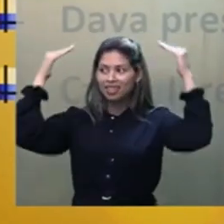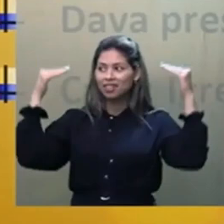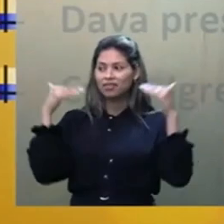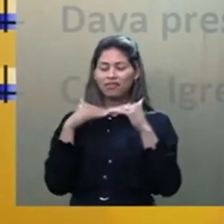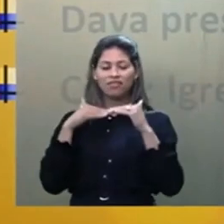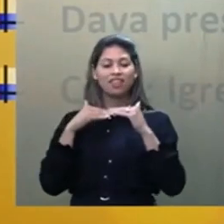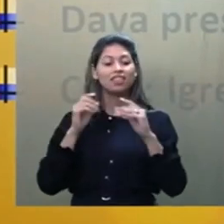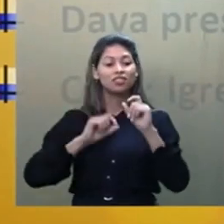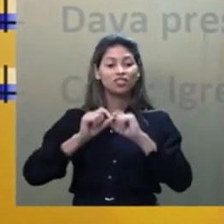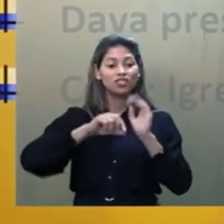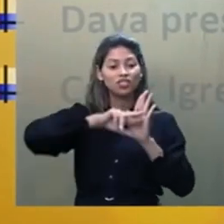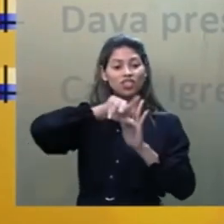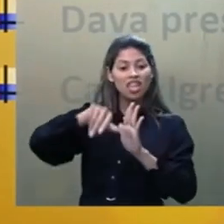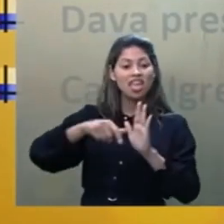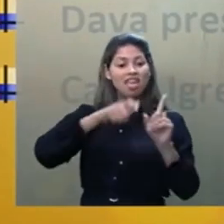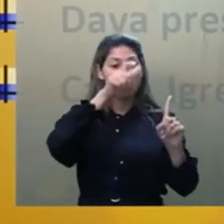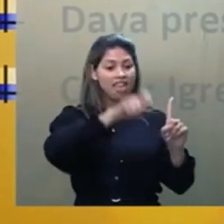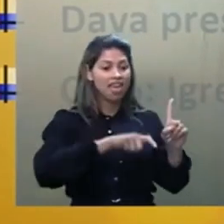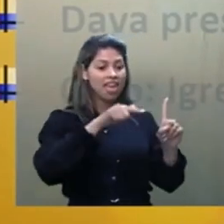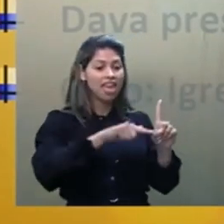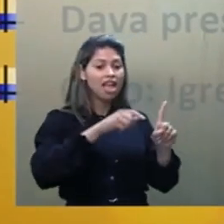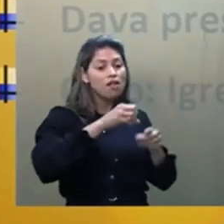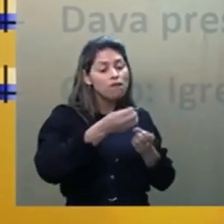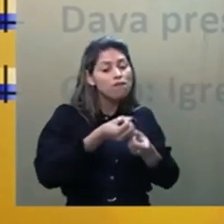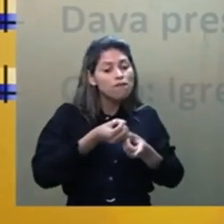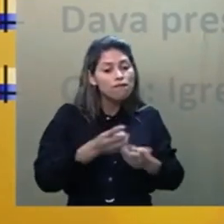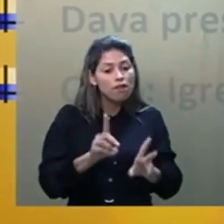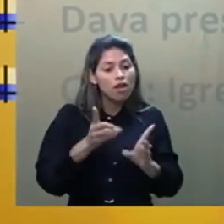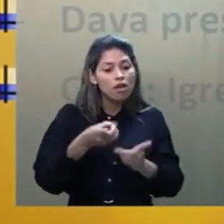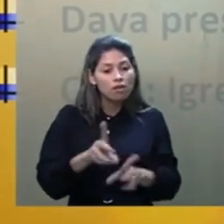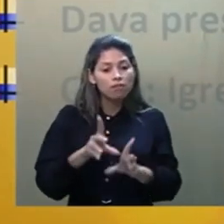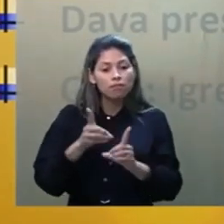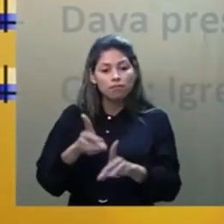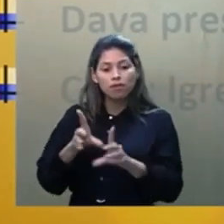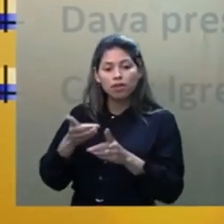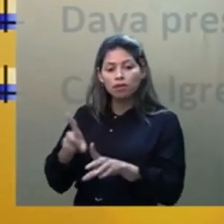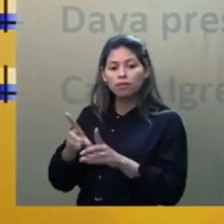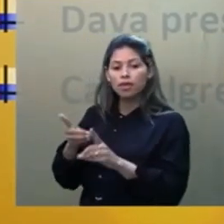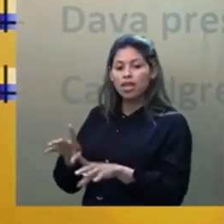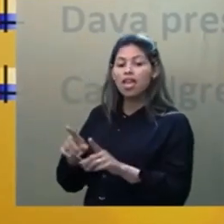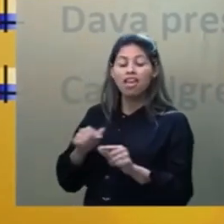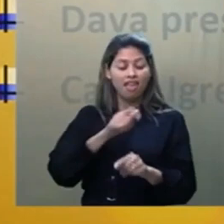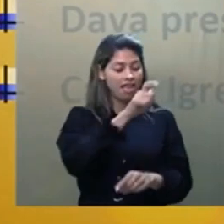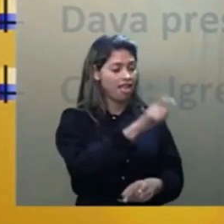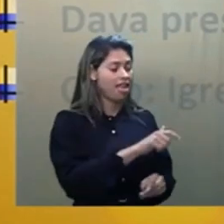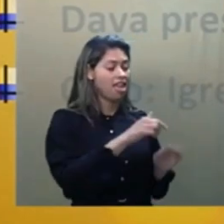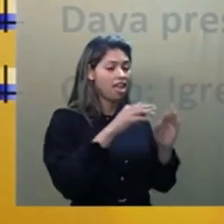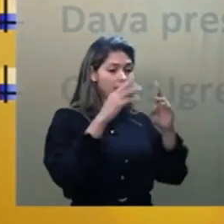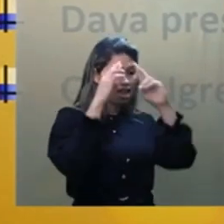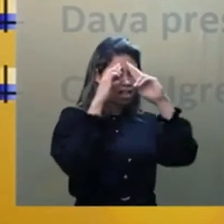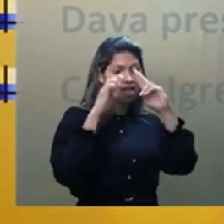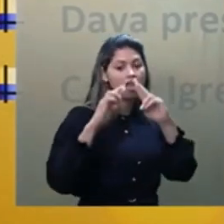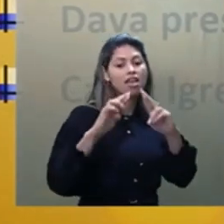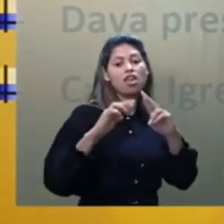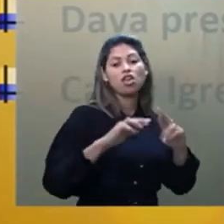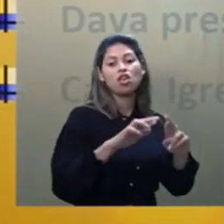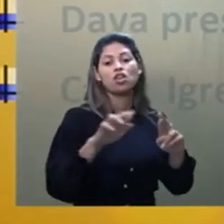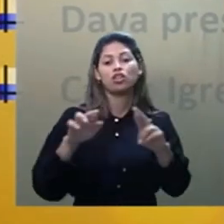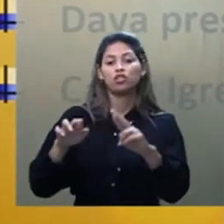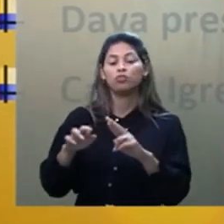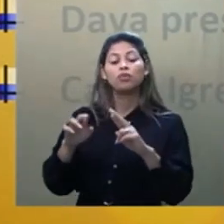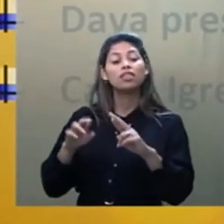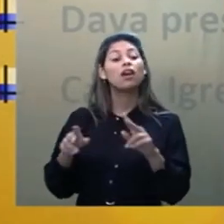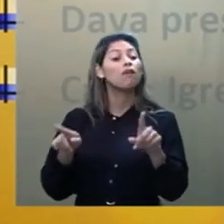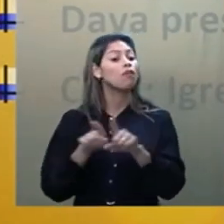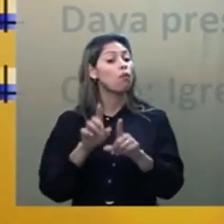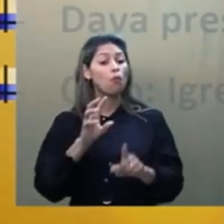ele não ficava doutrinando as pessoas de Espiritismo, não é? respeitava com muito amor e sinceridade